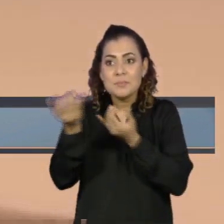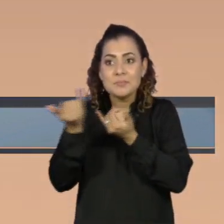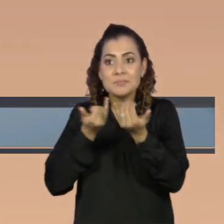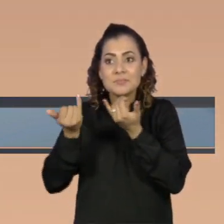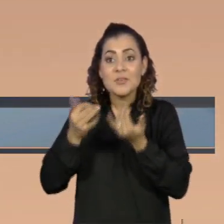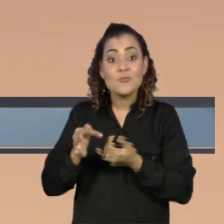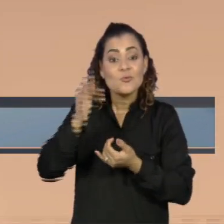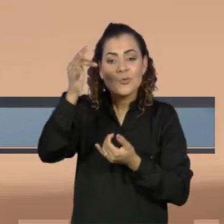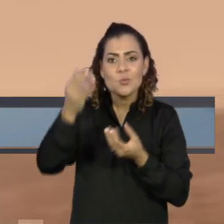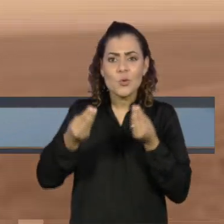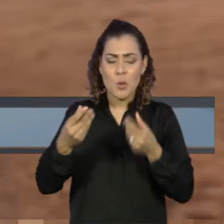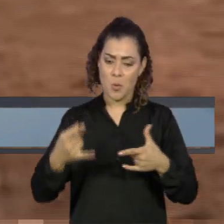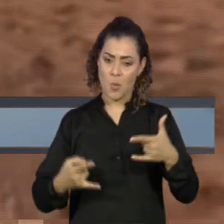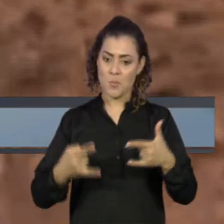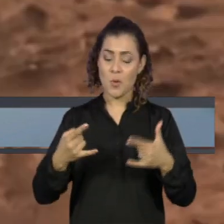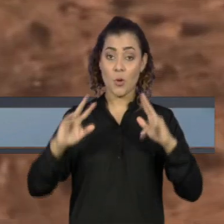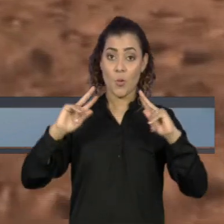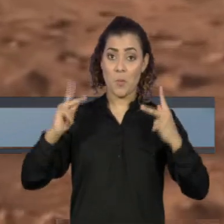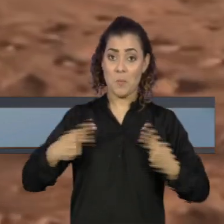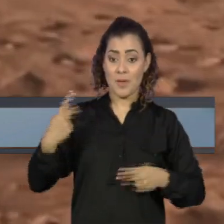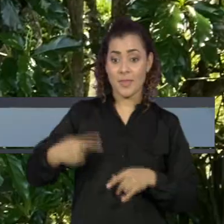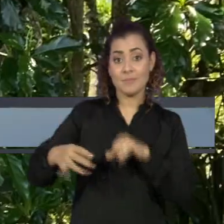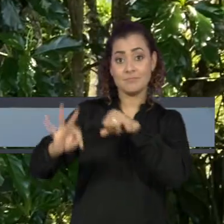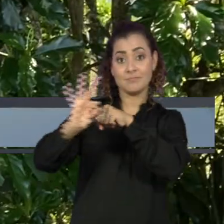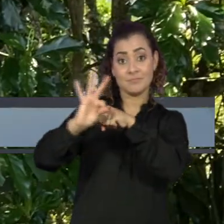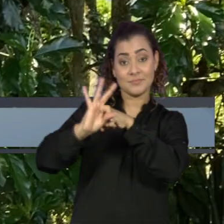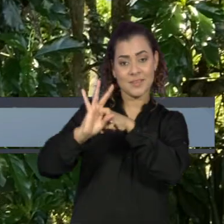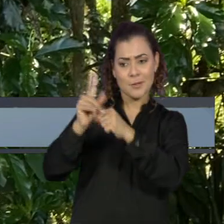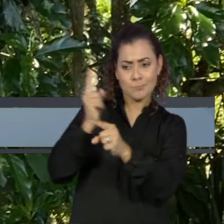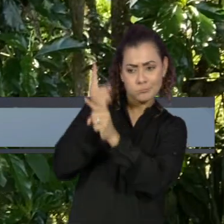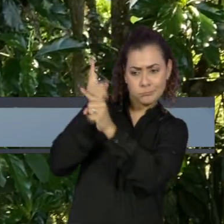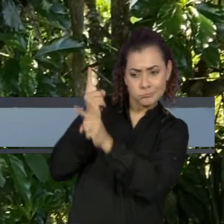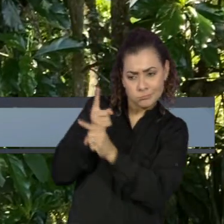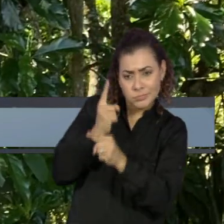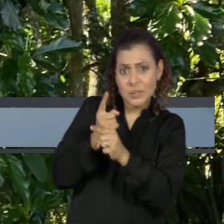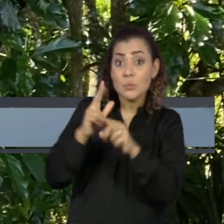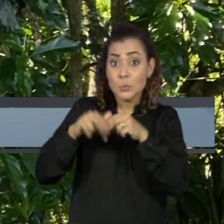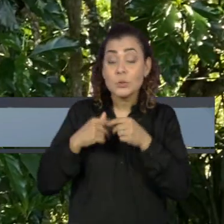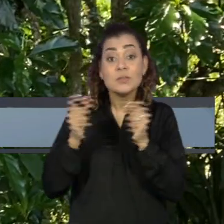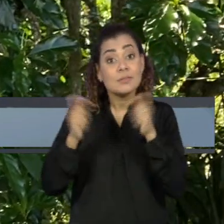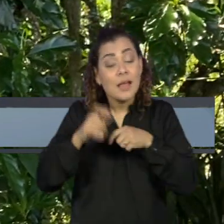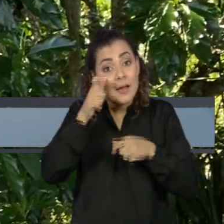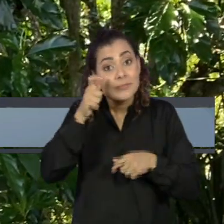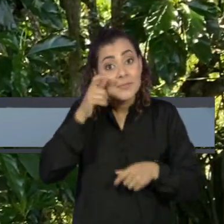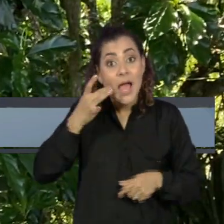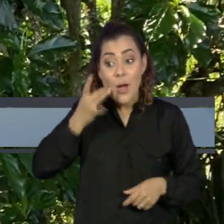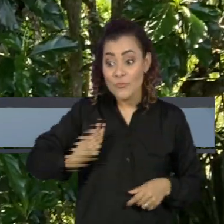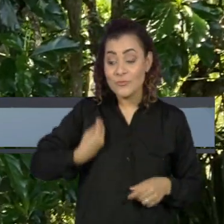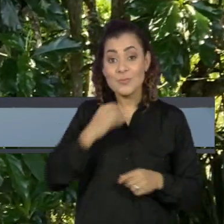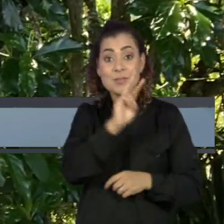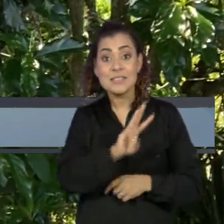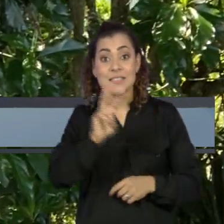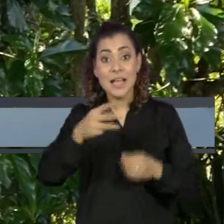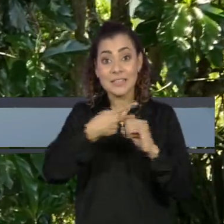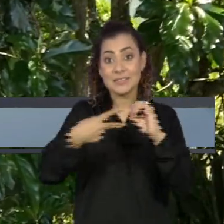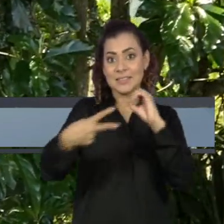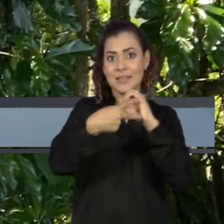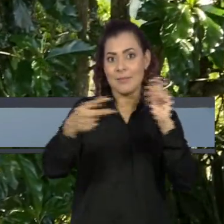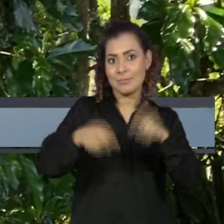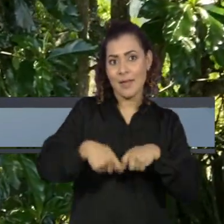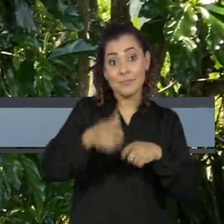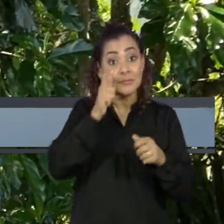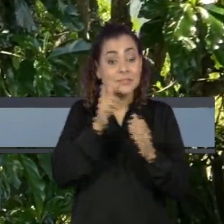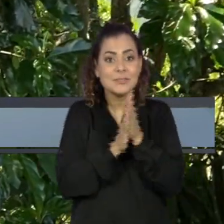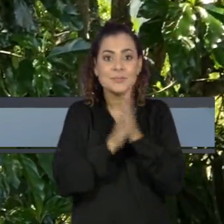explorações robóticas e humanas no planeta vermelho. Toda essa viagem pode ser acompanhada ao vivo pelo site da NASA. A